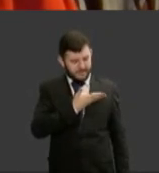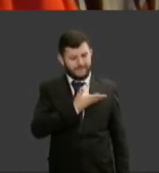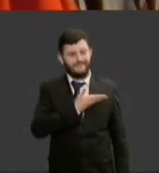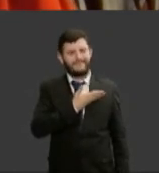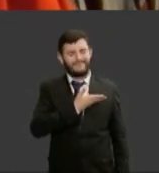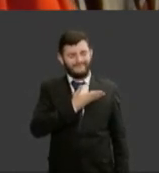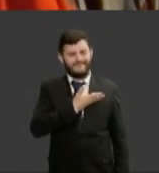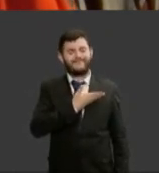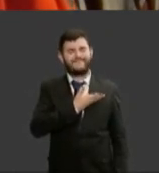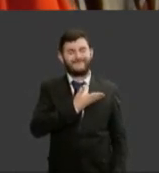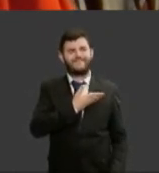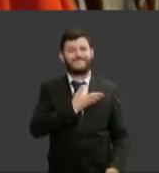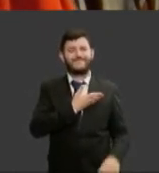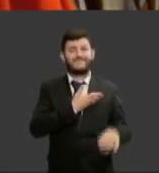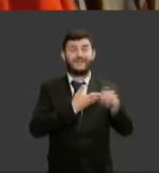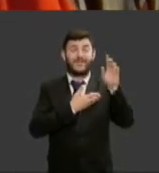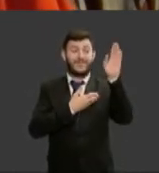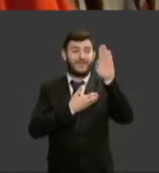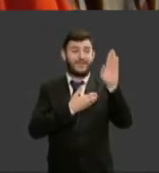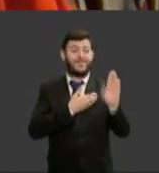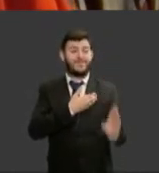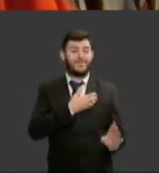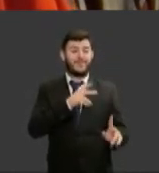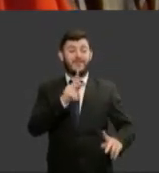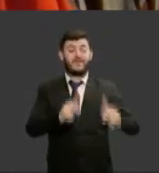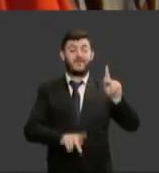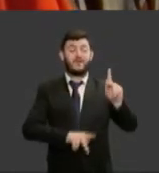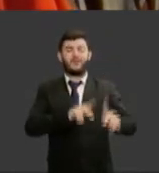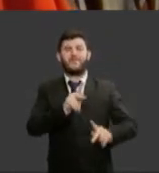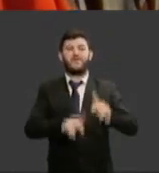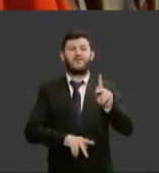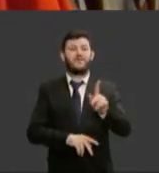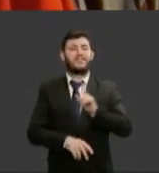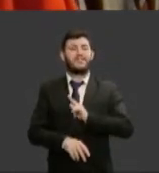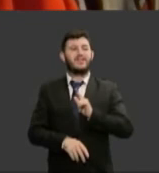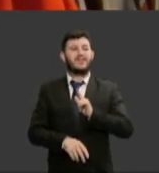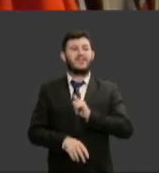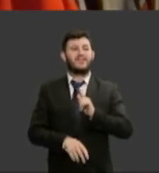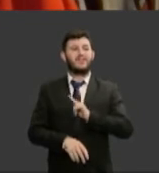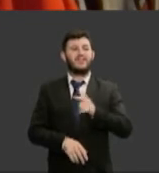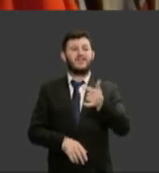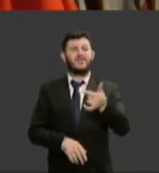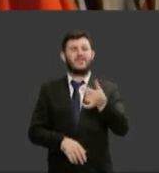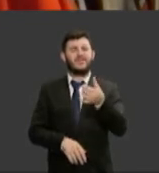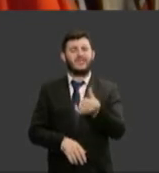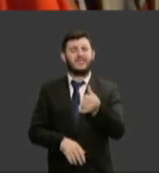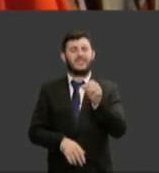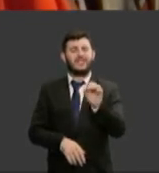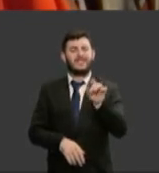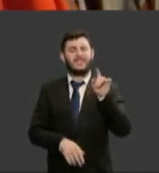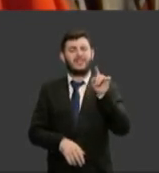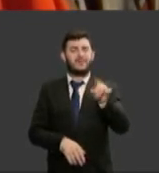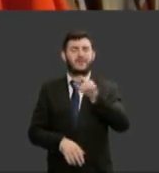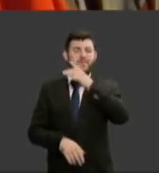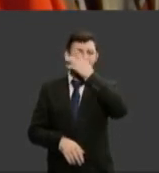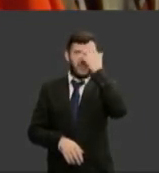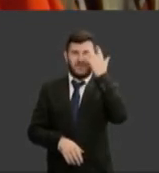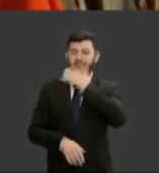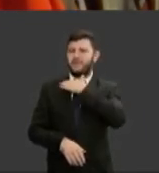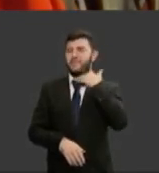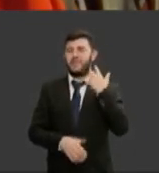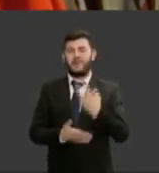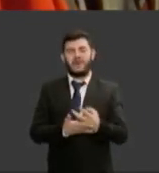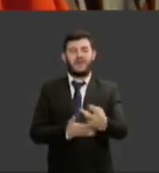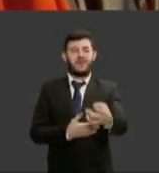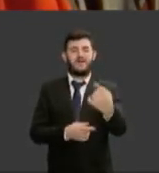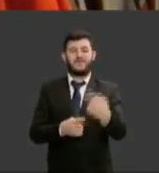e à sociedade brasileira em razão das mais de 260 mil vidas perdidas para a Covid-19